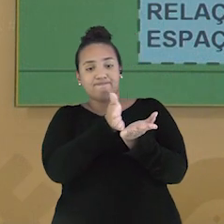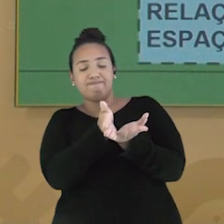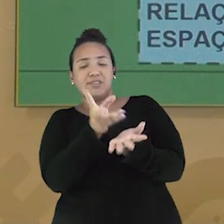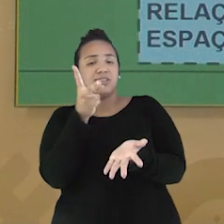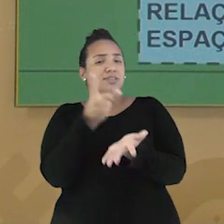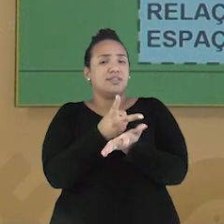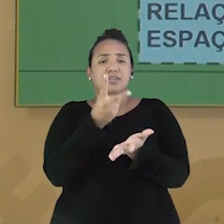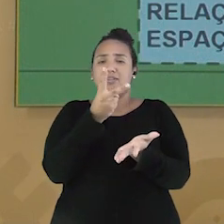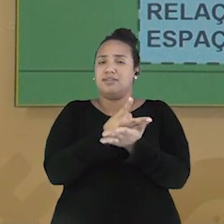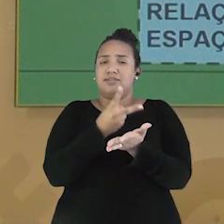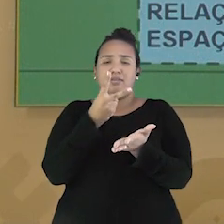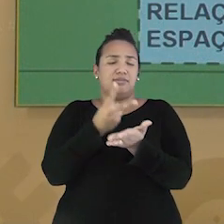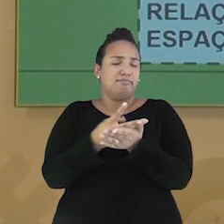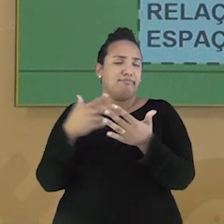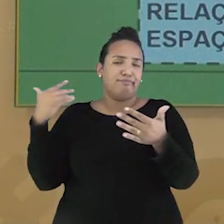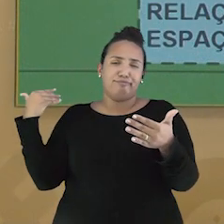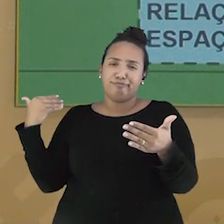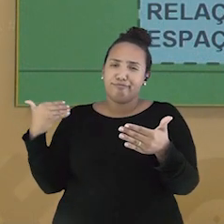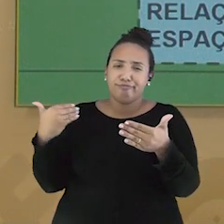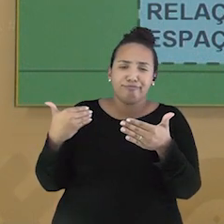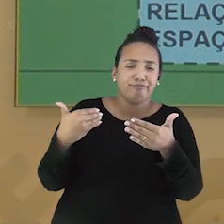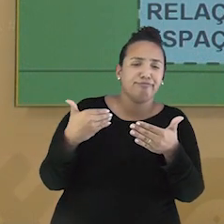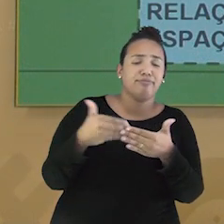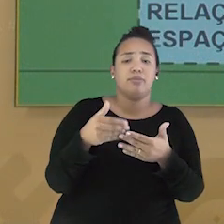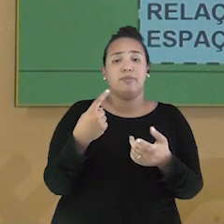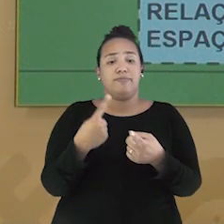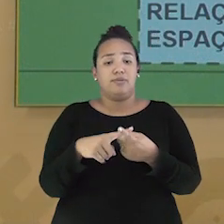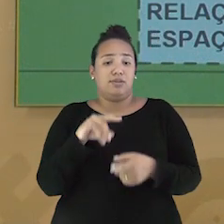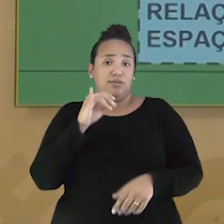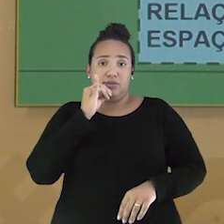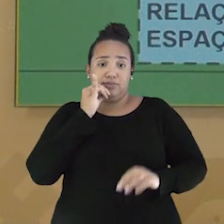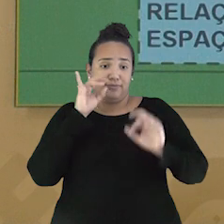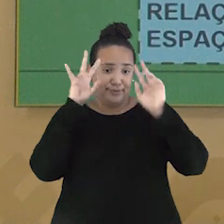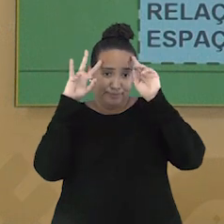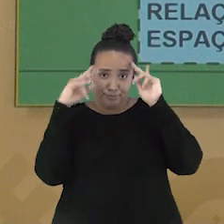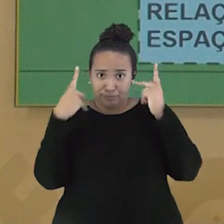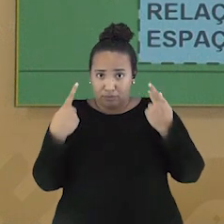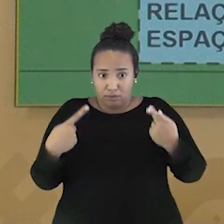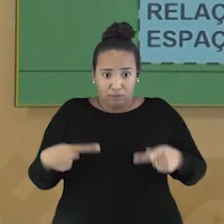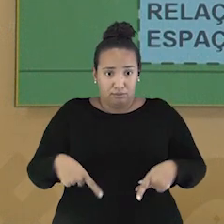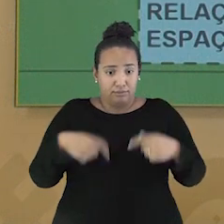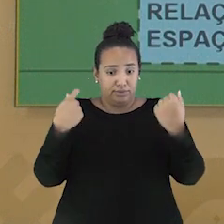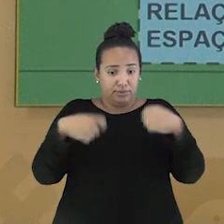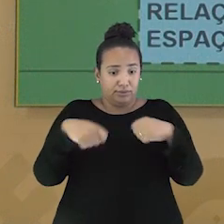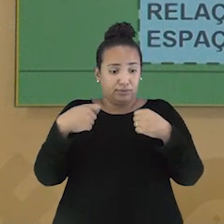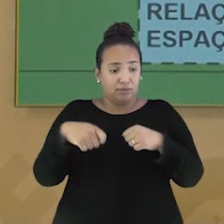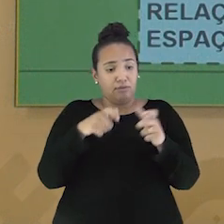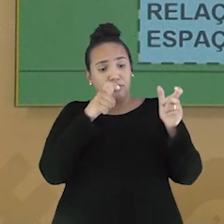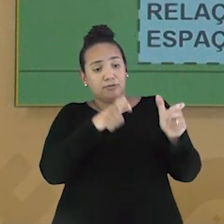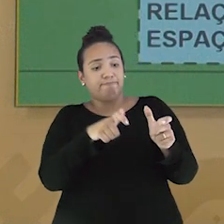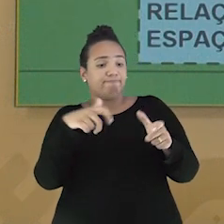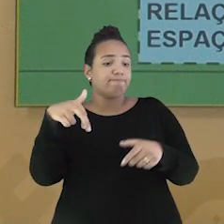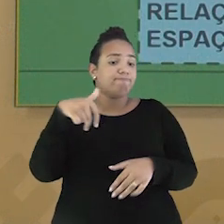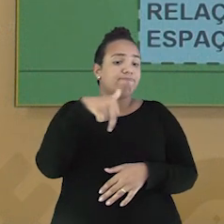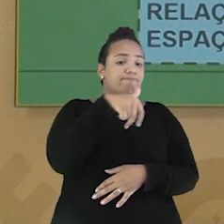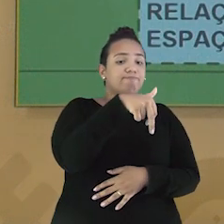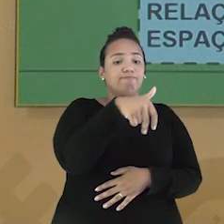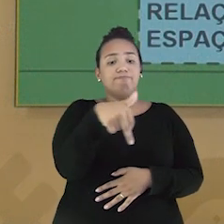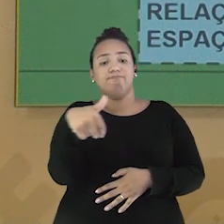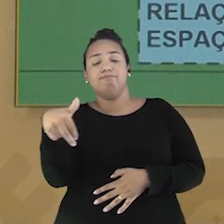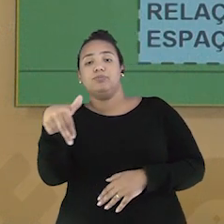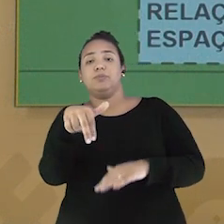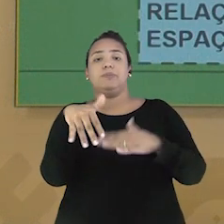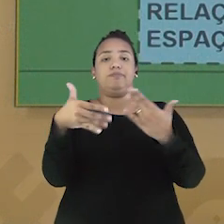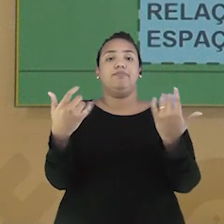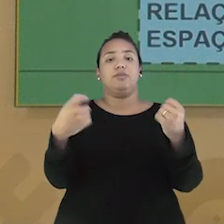desenvolvimento da humanidade. Afinal, desde que o ser humano precisou se locomover, andar pelos lugares, foi